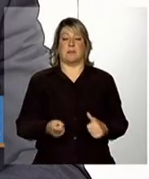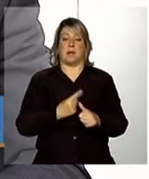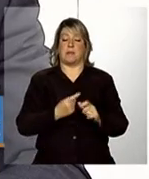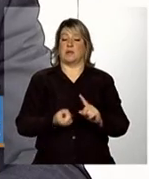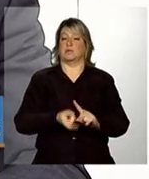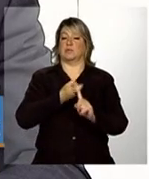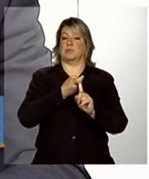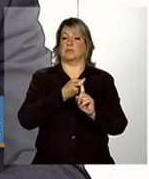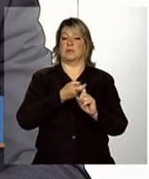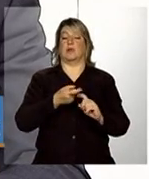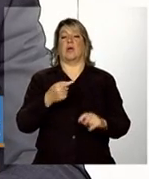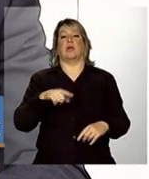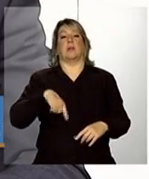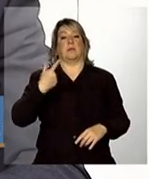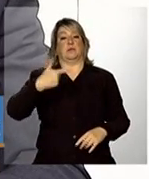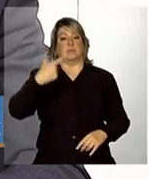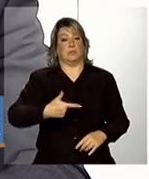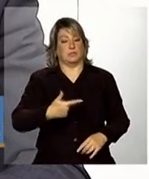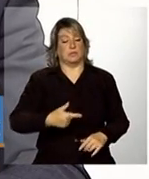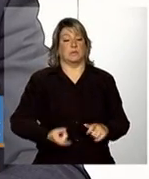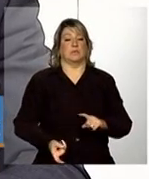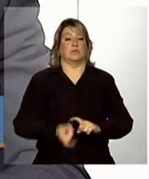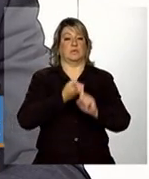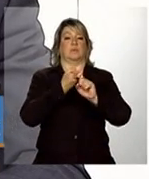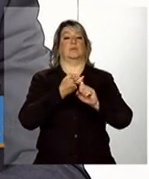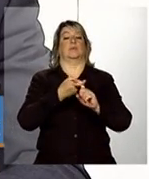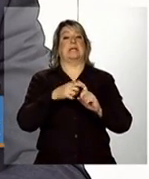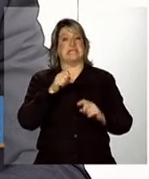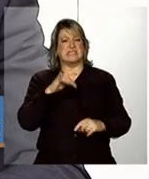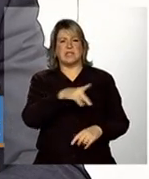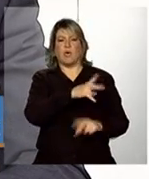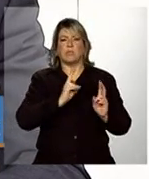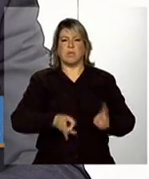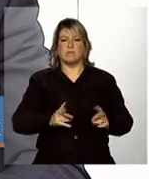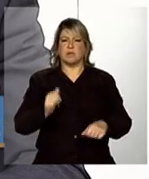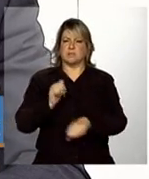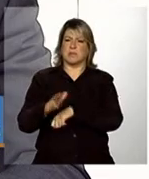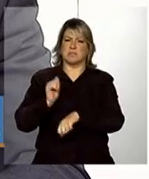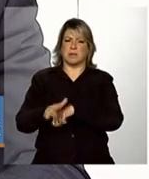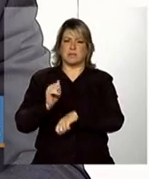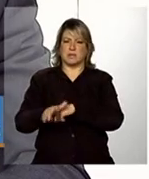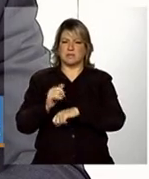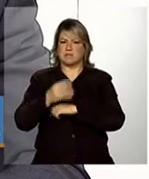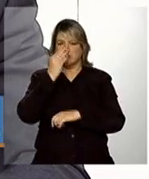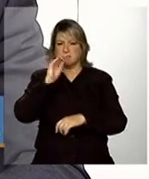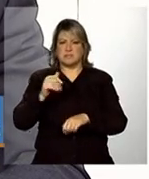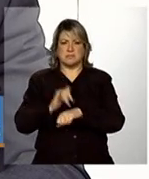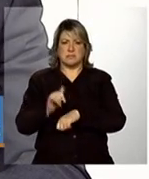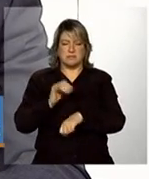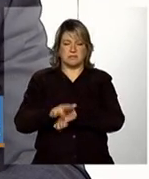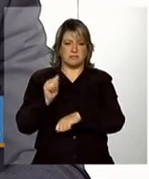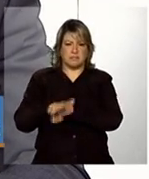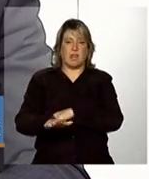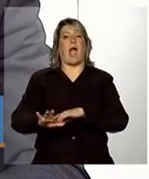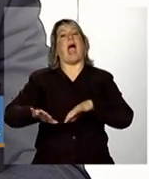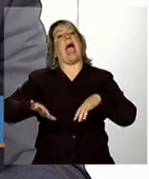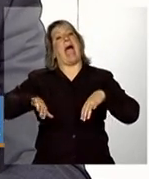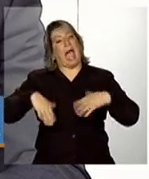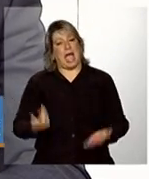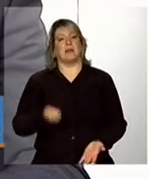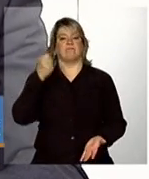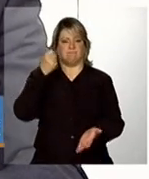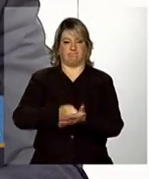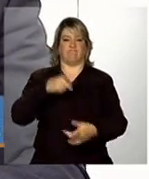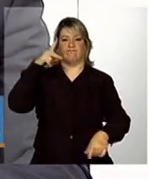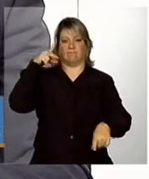segunda suspensão eventual, e, se continuar descumprindo as condicionalidades, ela vai para cancelamento. Então,